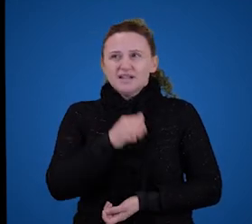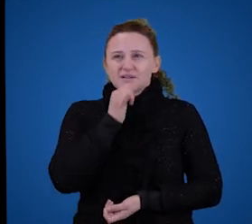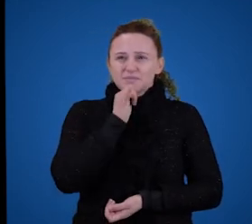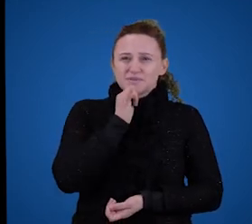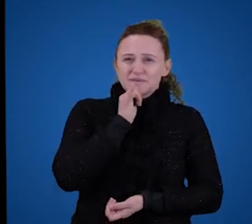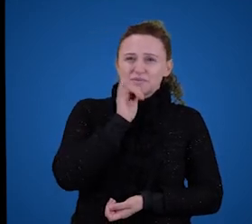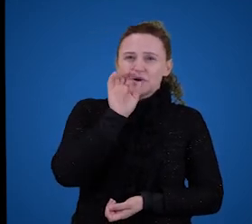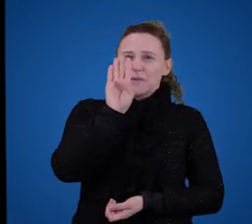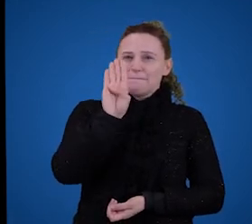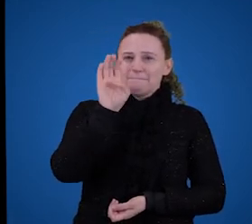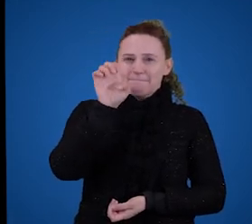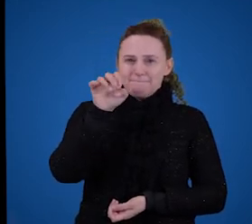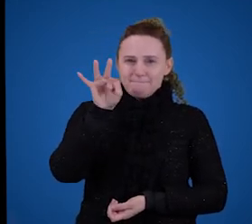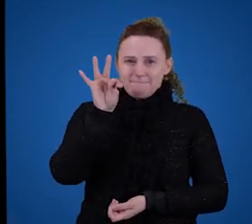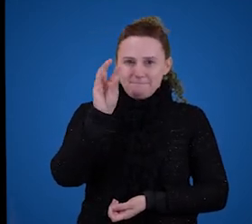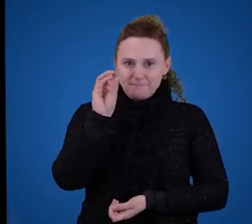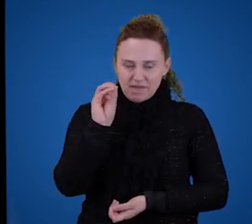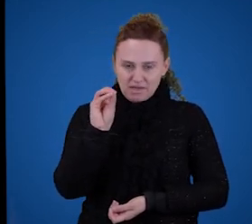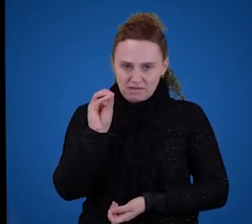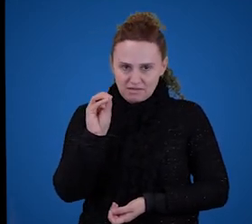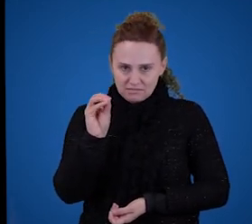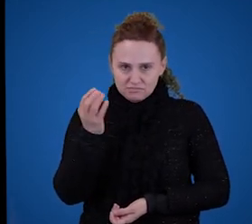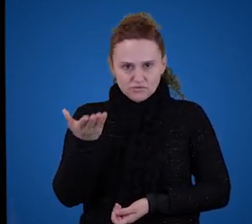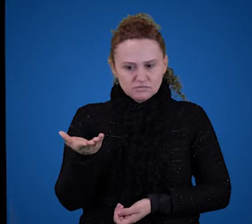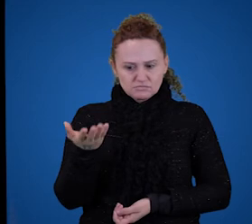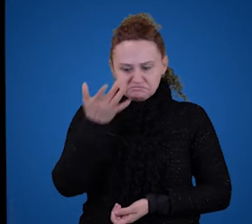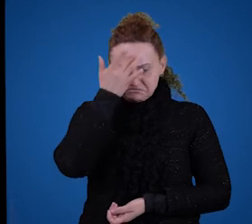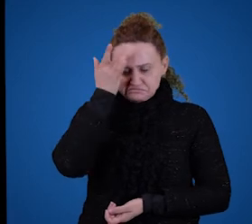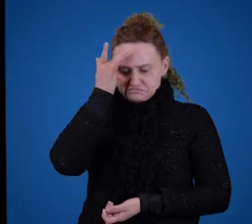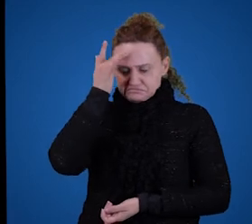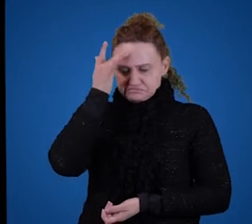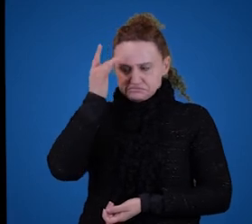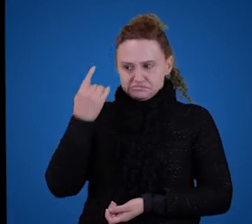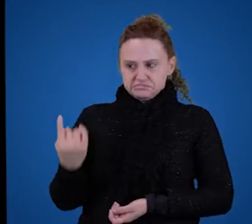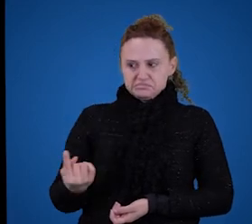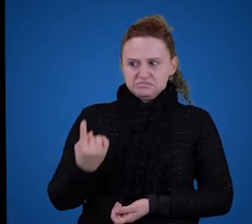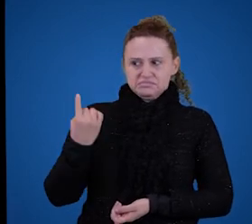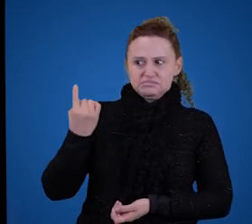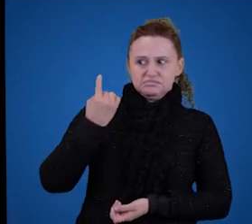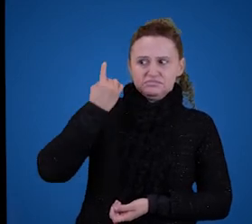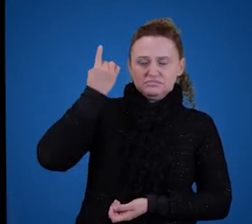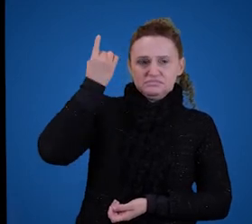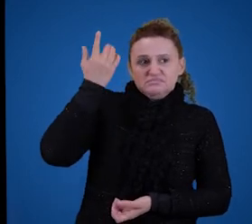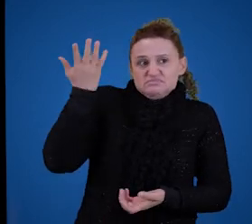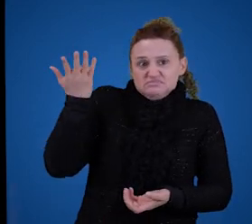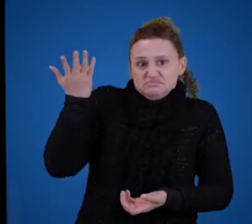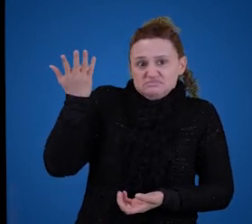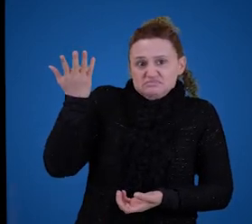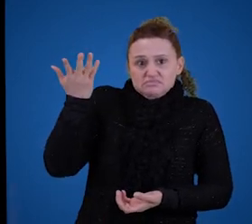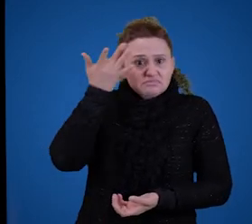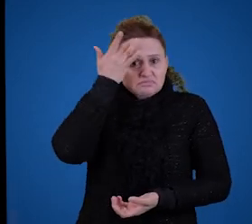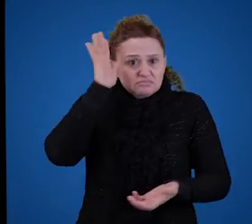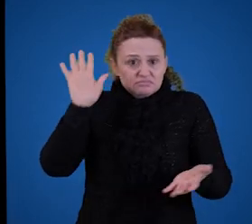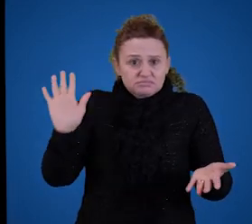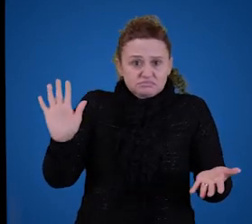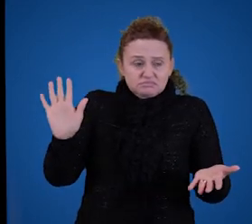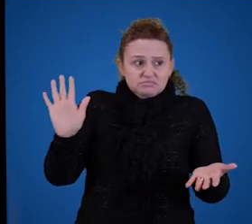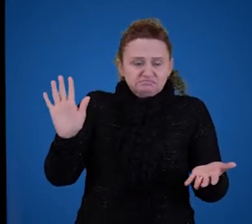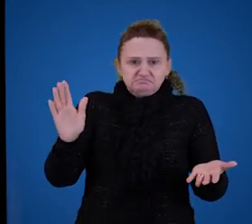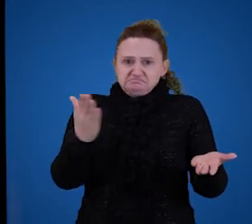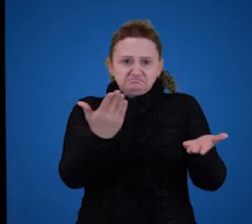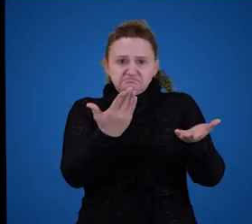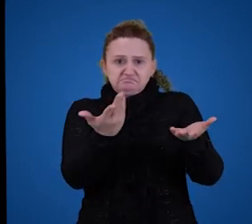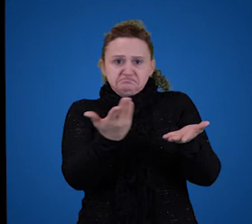Bentinho era uma pessoa alta e afável, né? Então, provavelmente, essa frase não é verdadeira nem falsa, porque, como disse, Bentinho